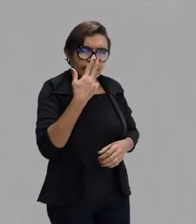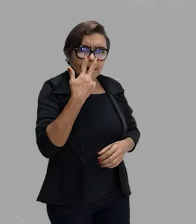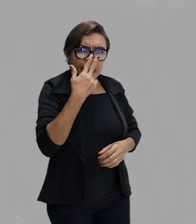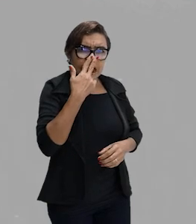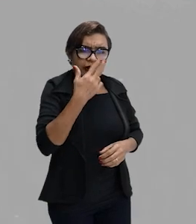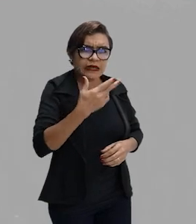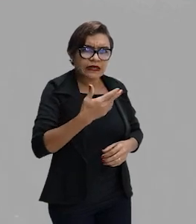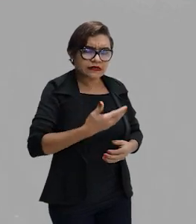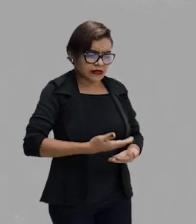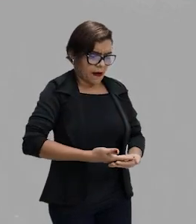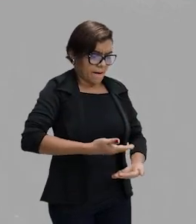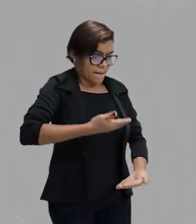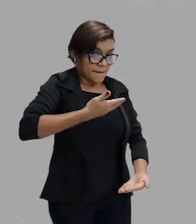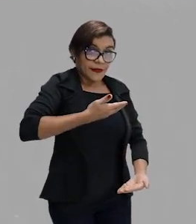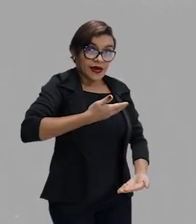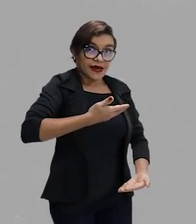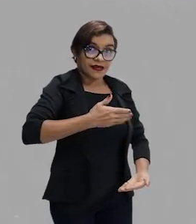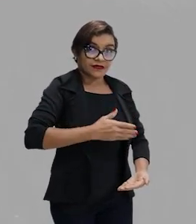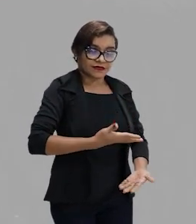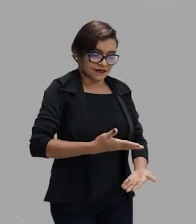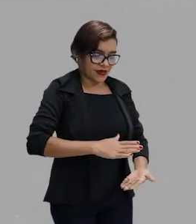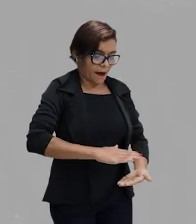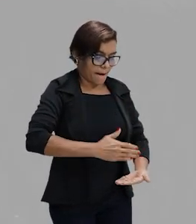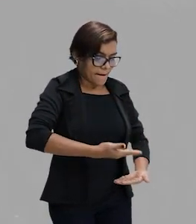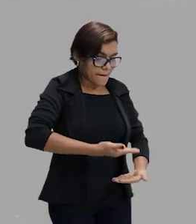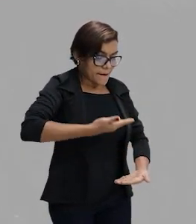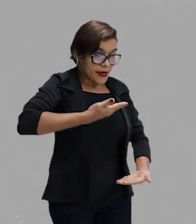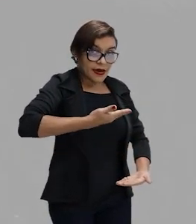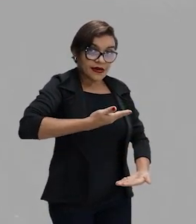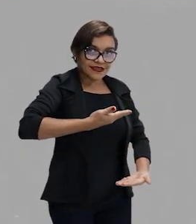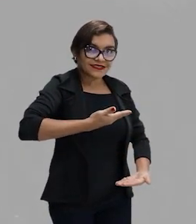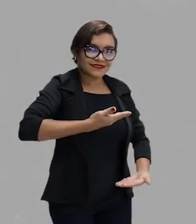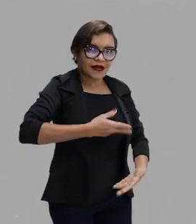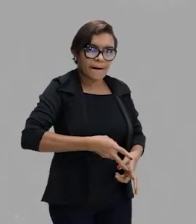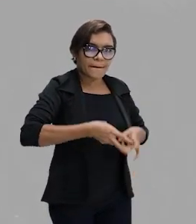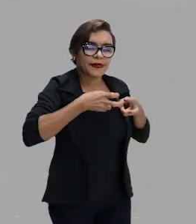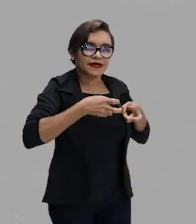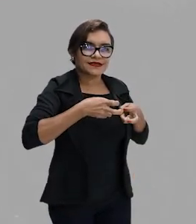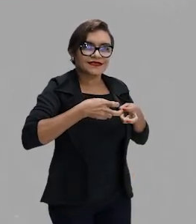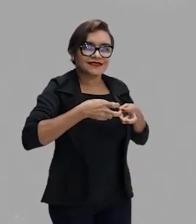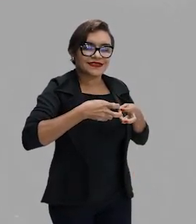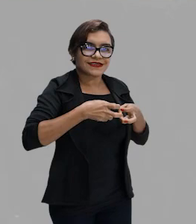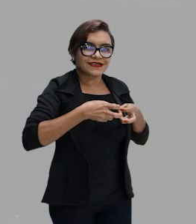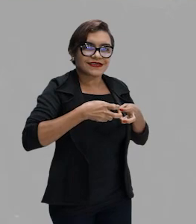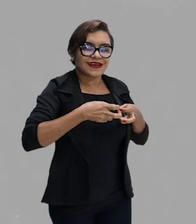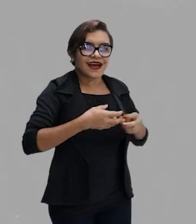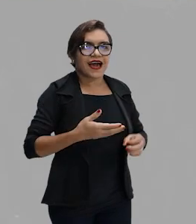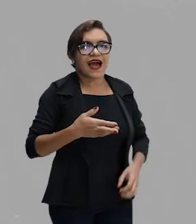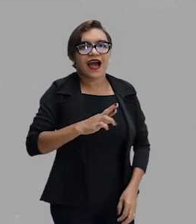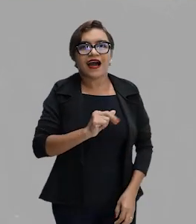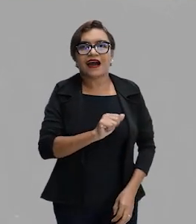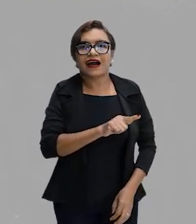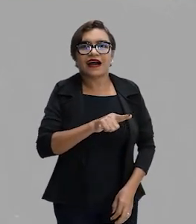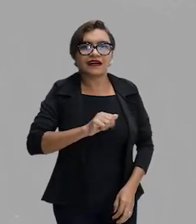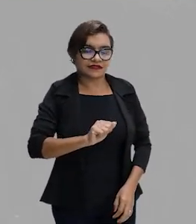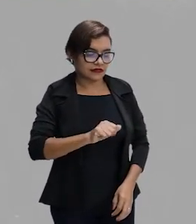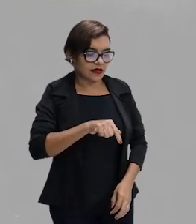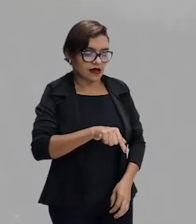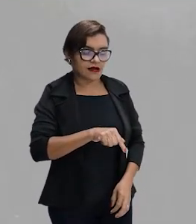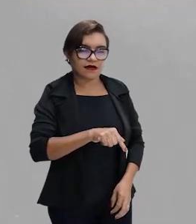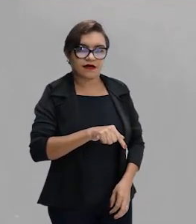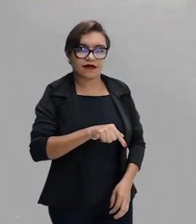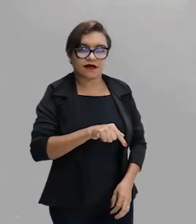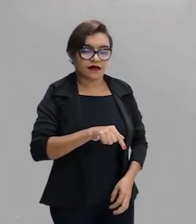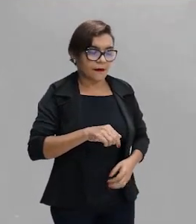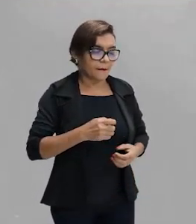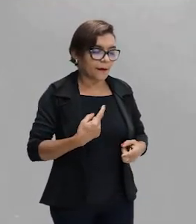ele está mais próximo da superfície. Ou seja, para ele vai parecer que a piscina é mais rasa. Justamente